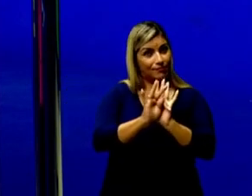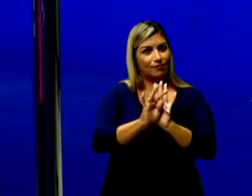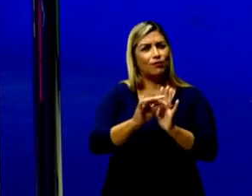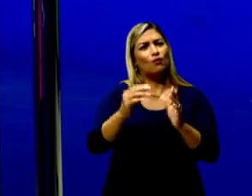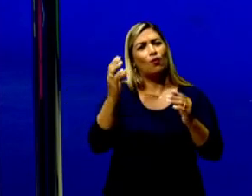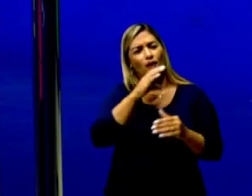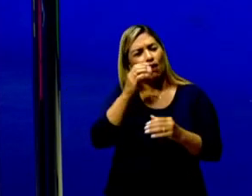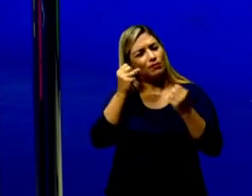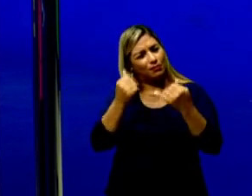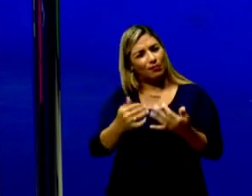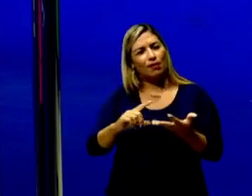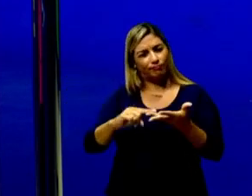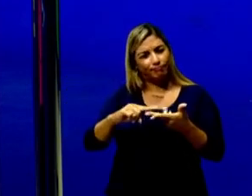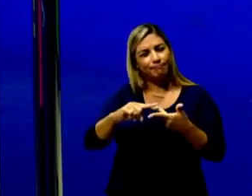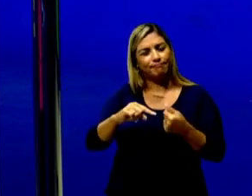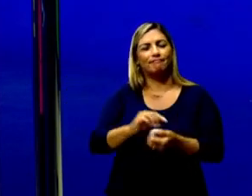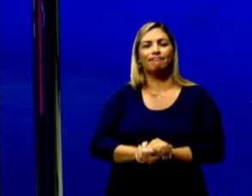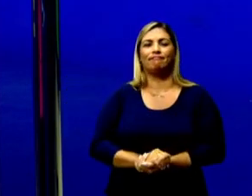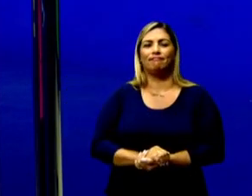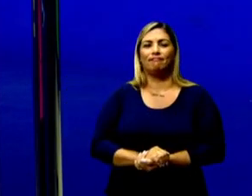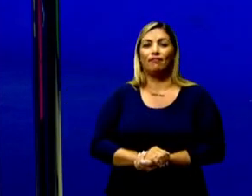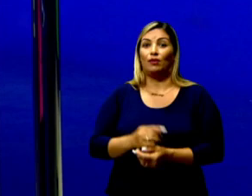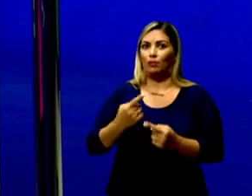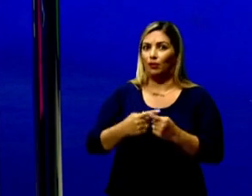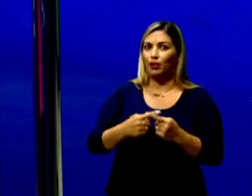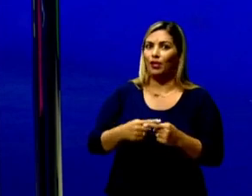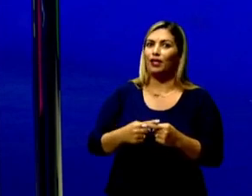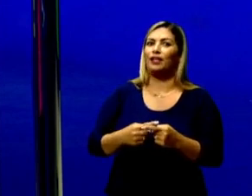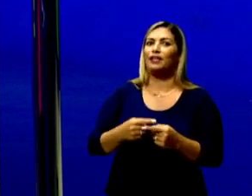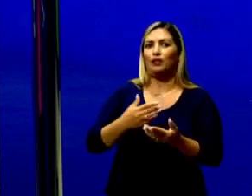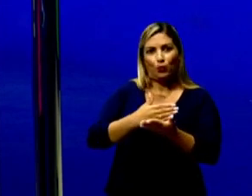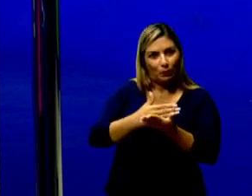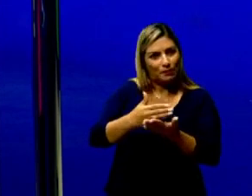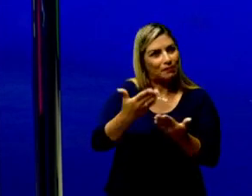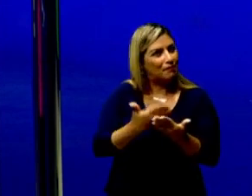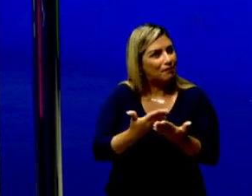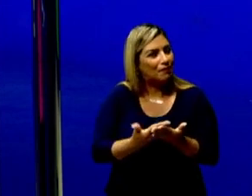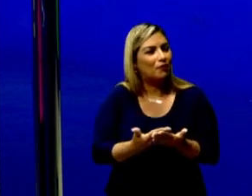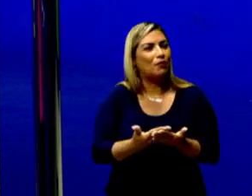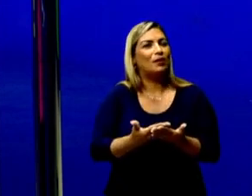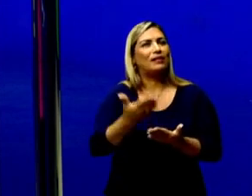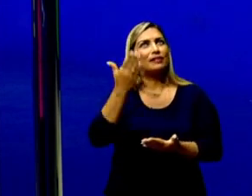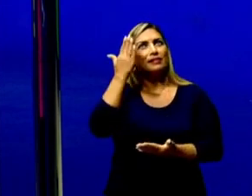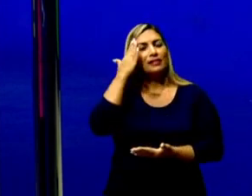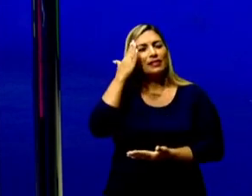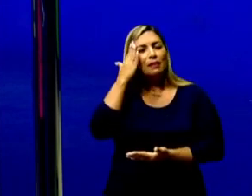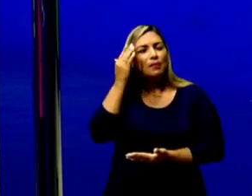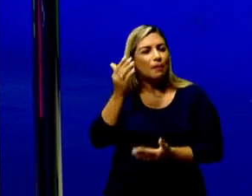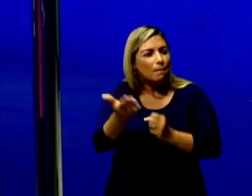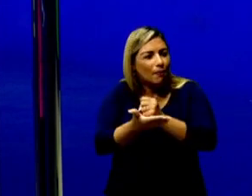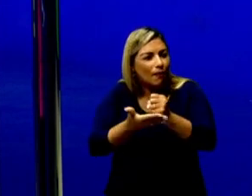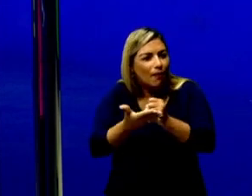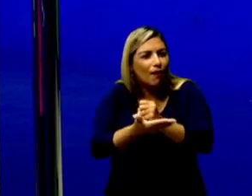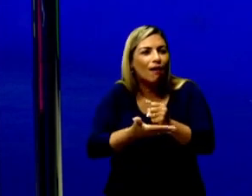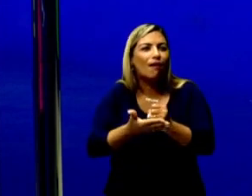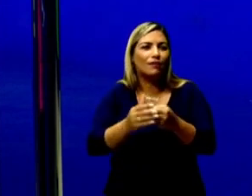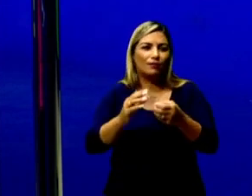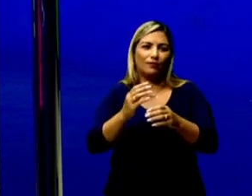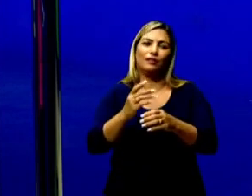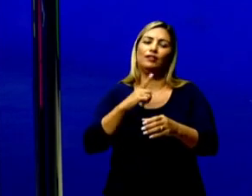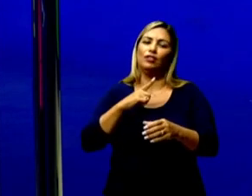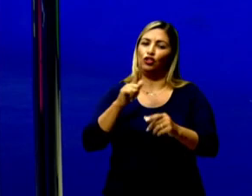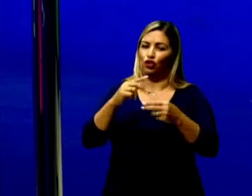rapidamente aqui de algumas dessas técnicas, porque, como eu disse lá no início da nossa aula, são noções de engenharia genética.